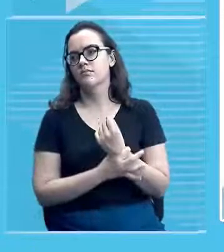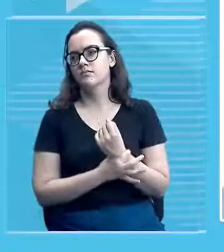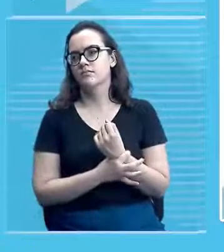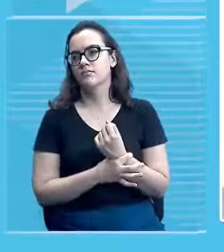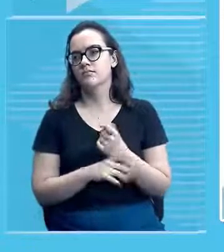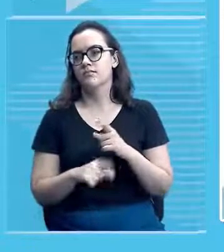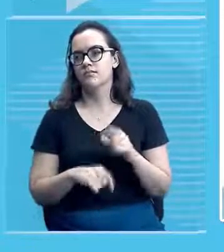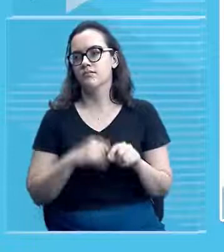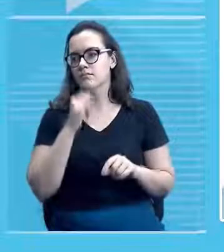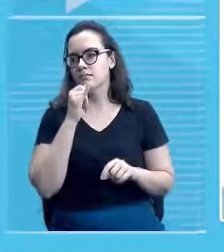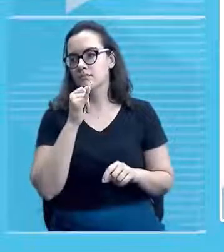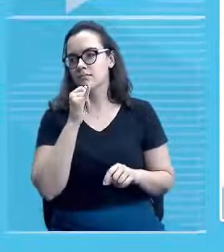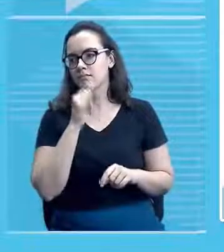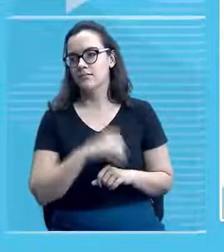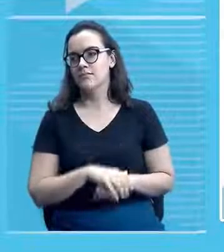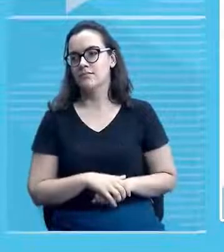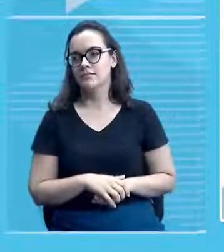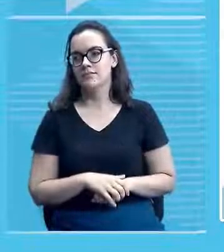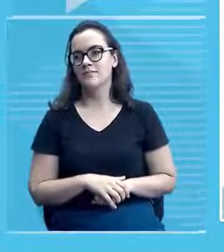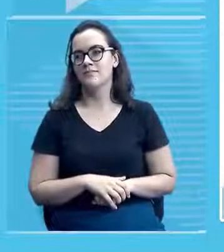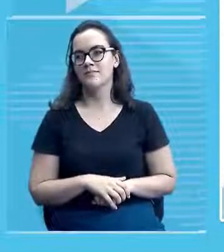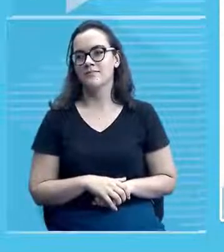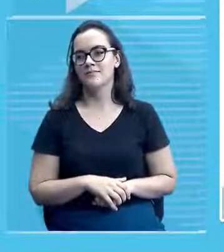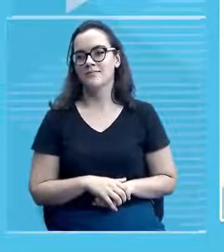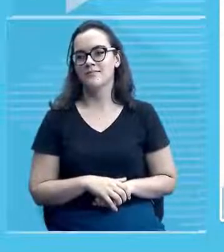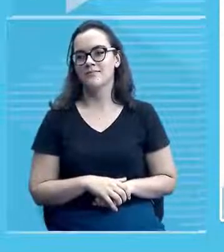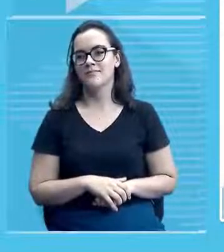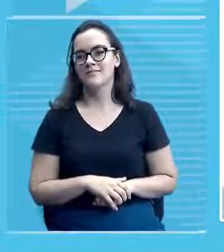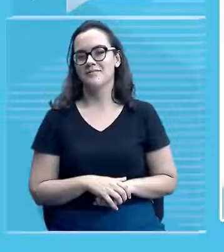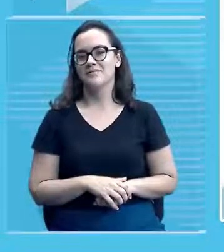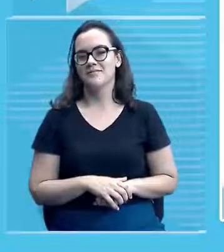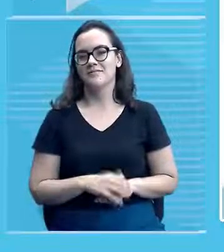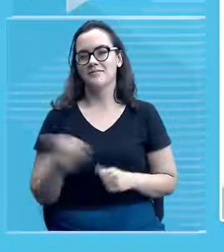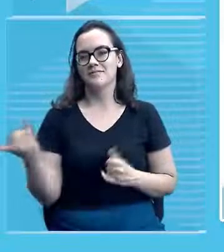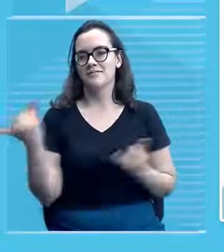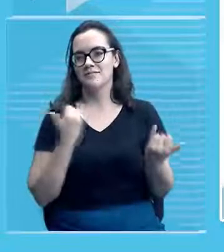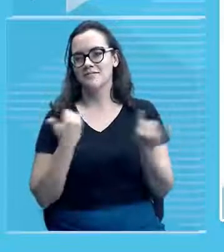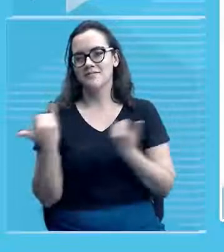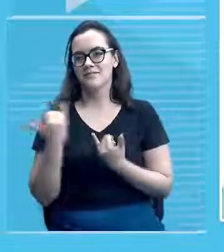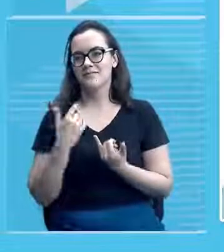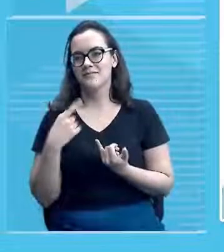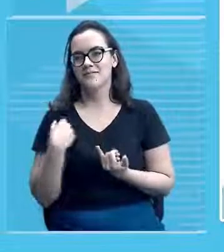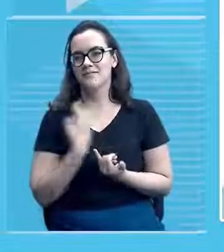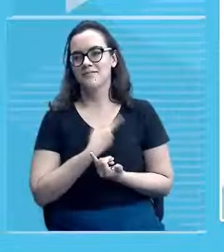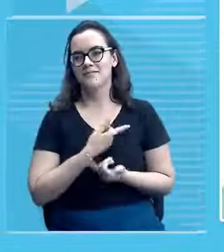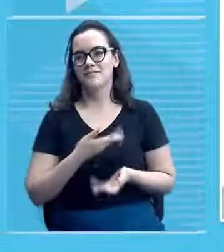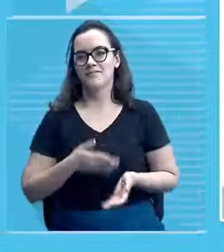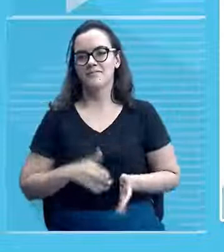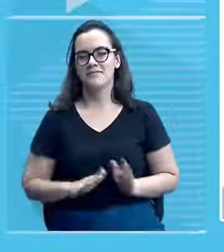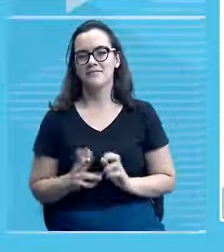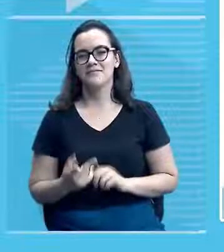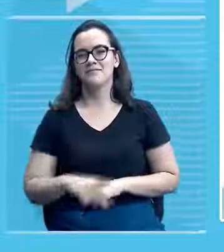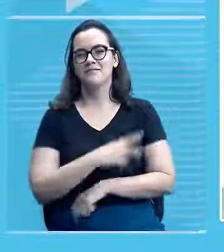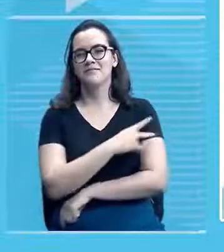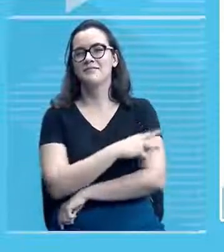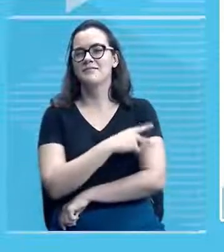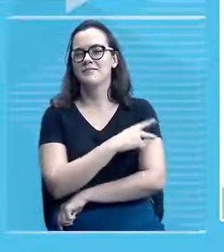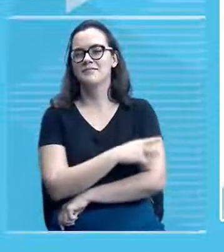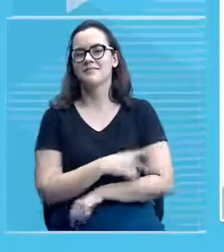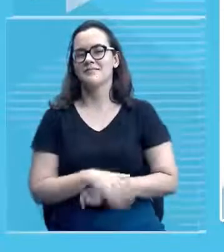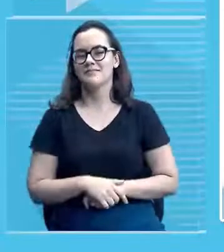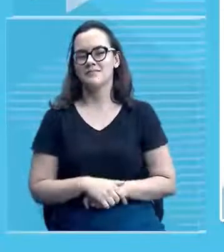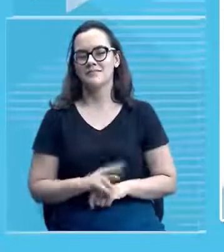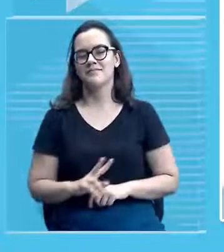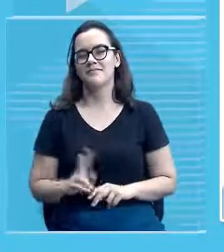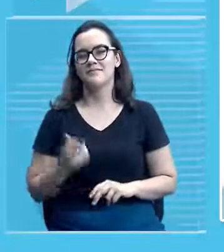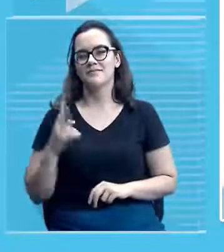informar a nós, Piauí e esse, né? importância da valorização dos traços mais